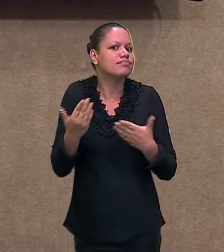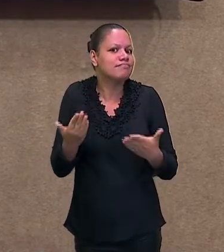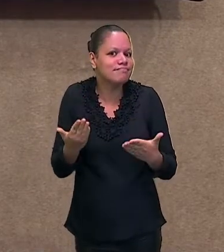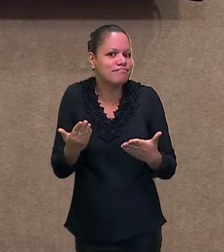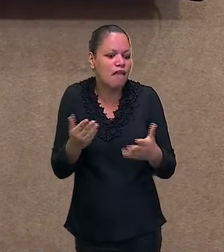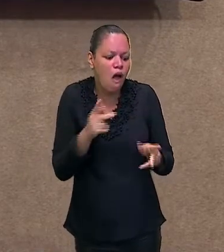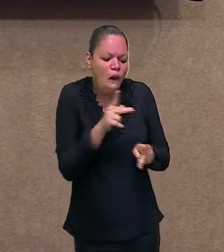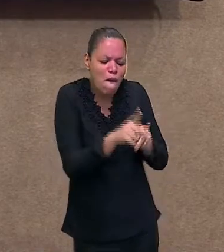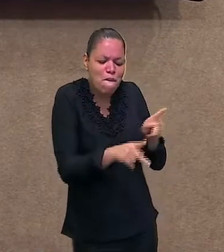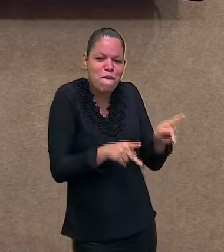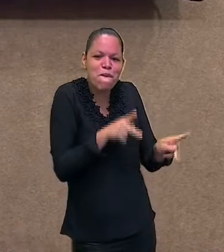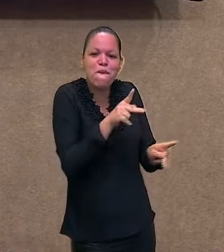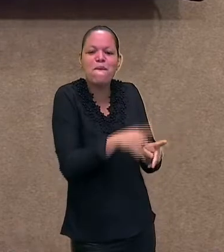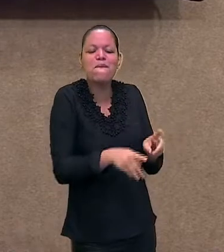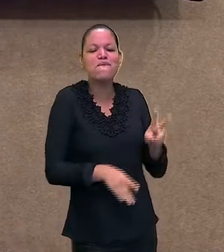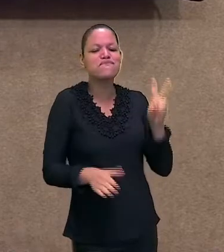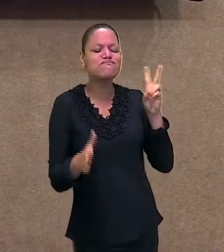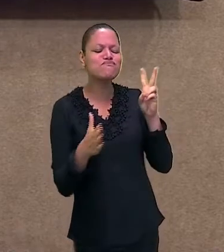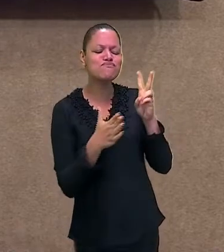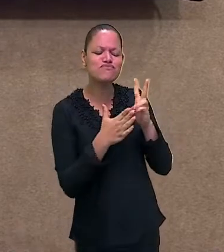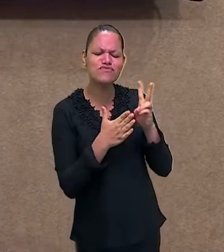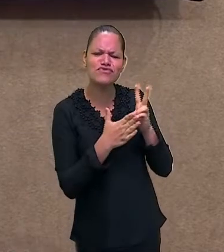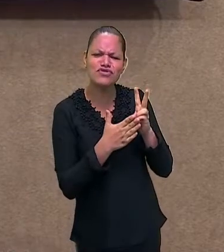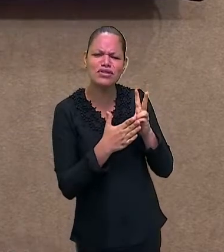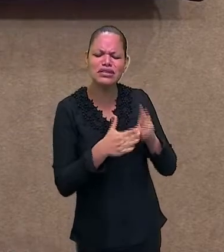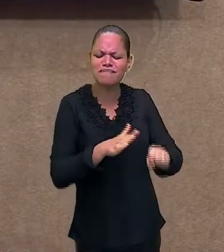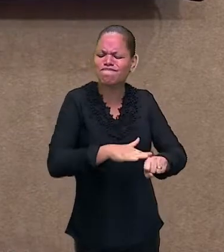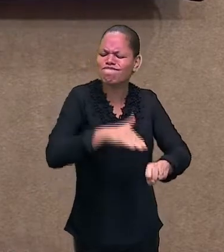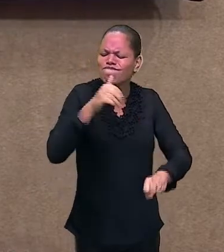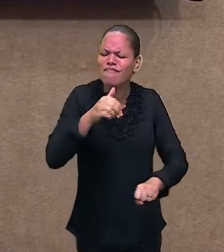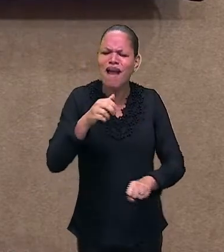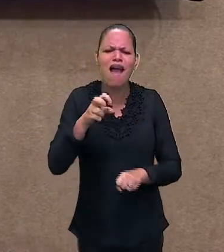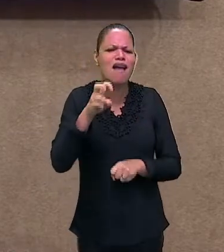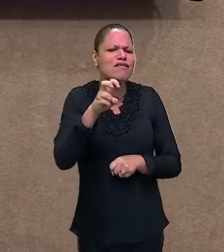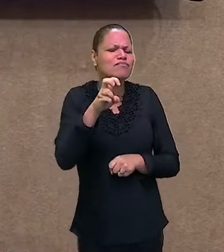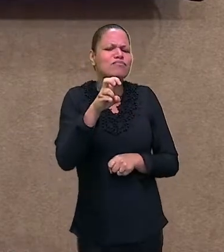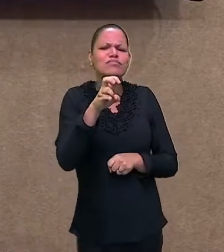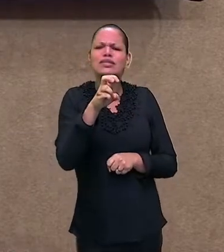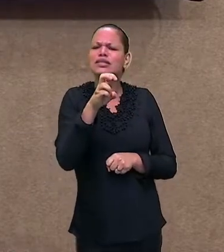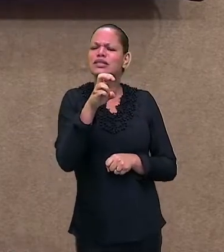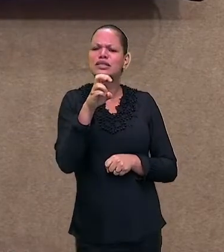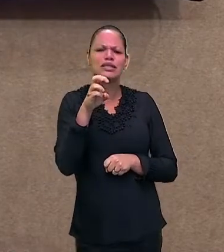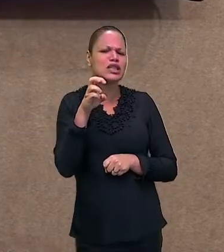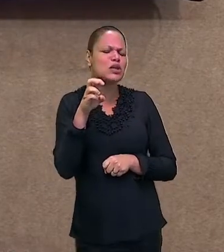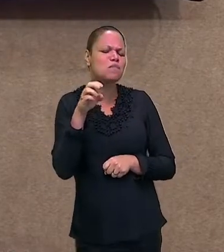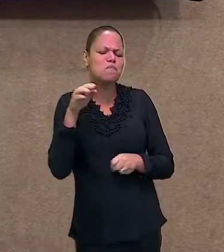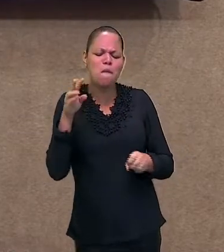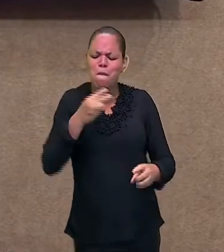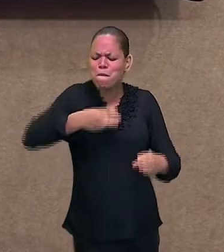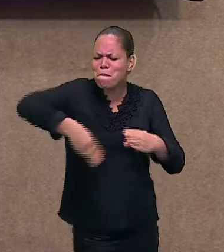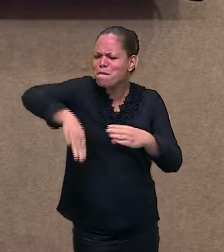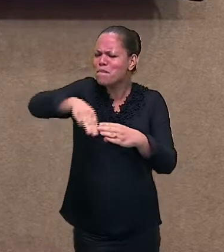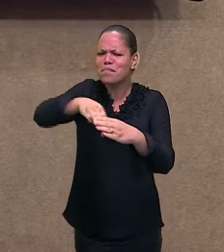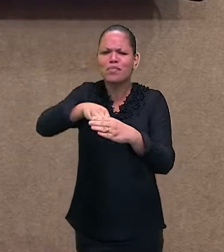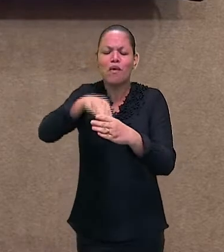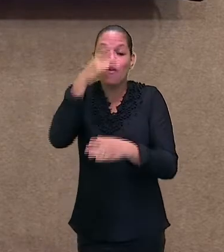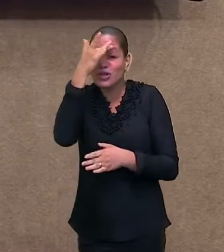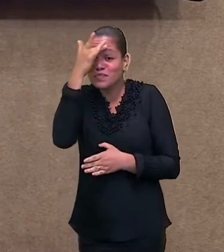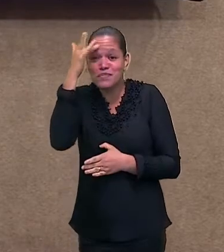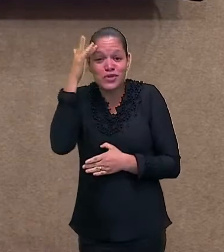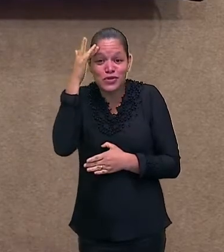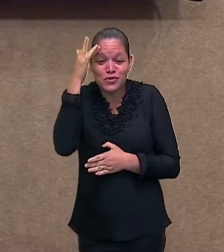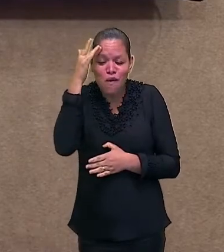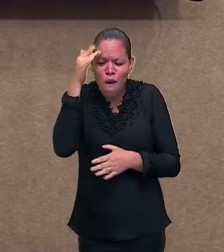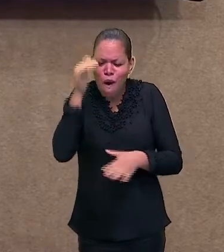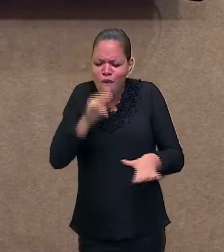povo formado por mais de 5 milhões de habitantes dentro do nosso país. Professor, eles eram todos iguais? Todo mundo